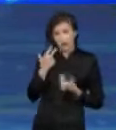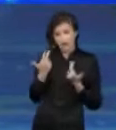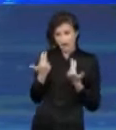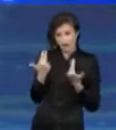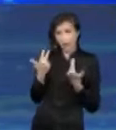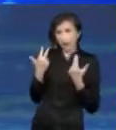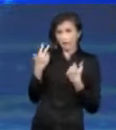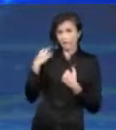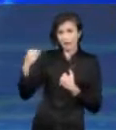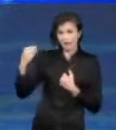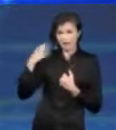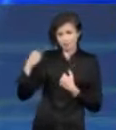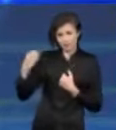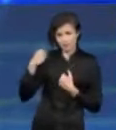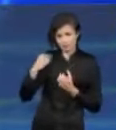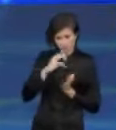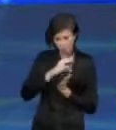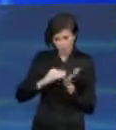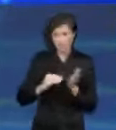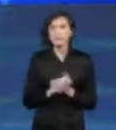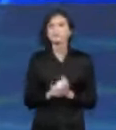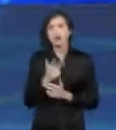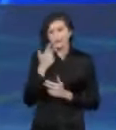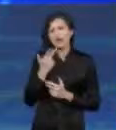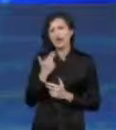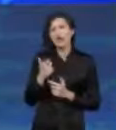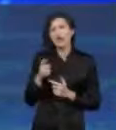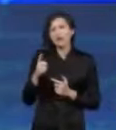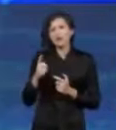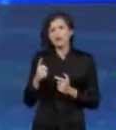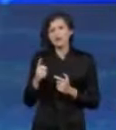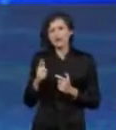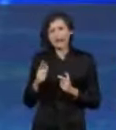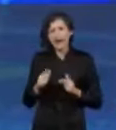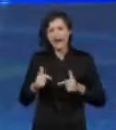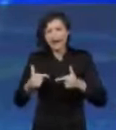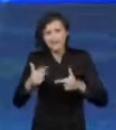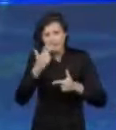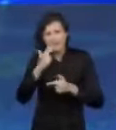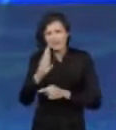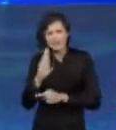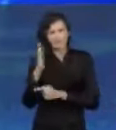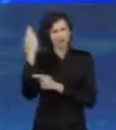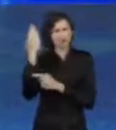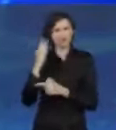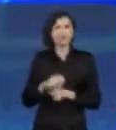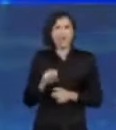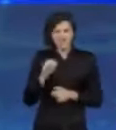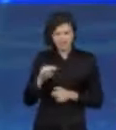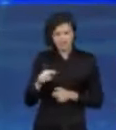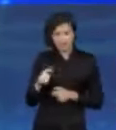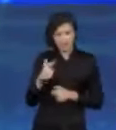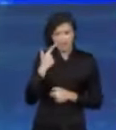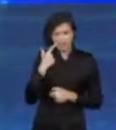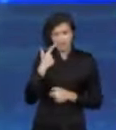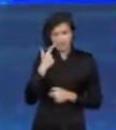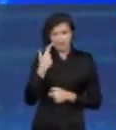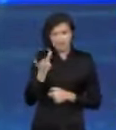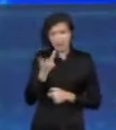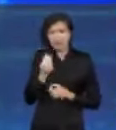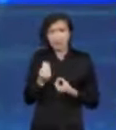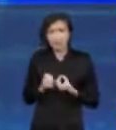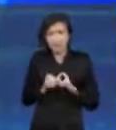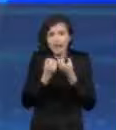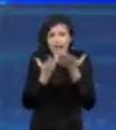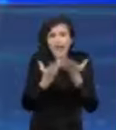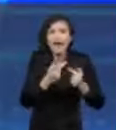Fátima, dizer que realmente o senhor age com muita falsidade. Se você não tem condições de sequer externar